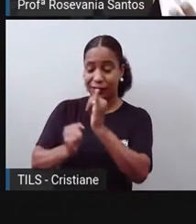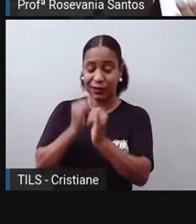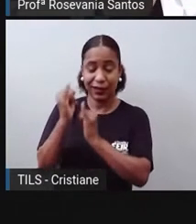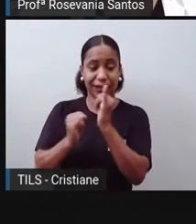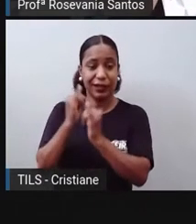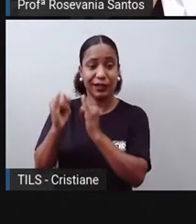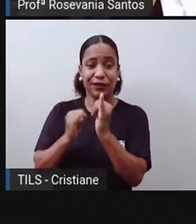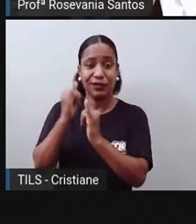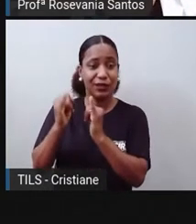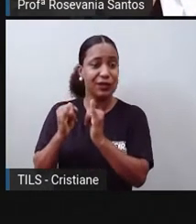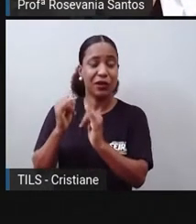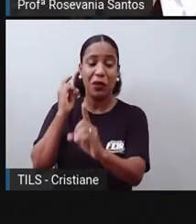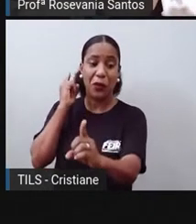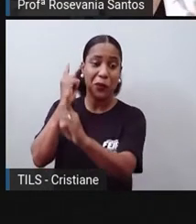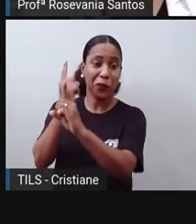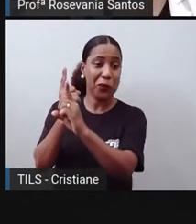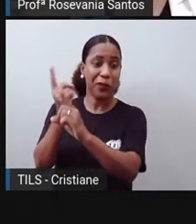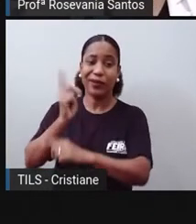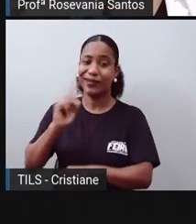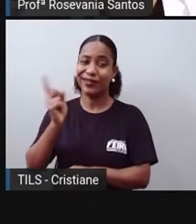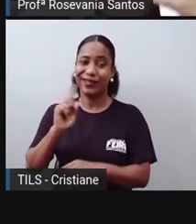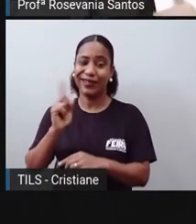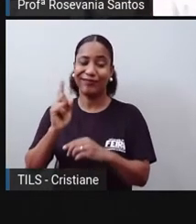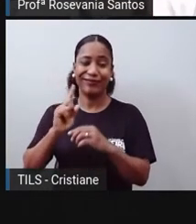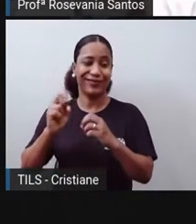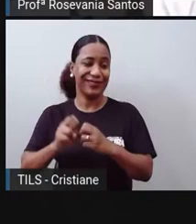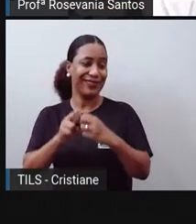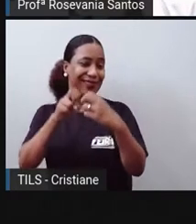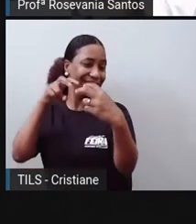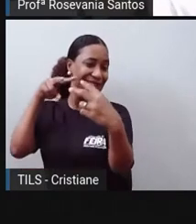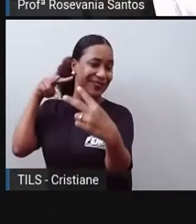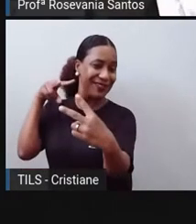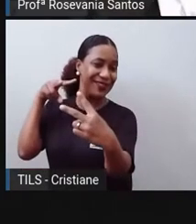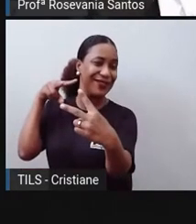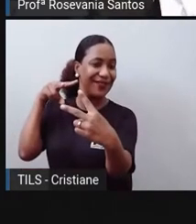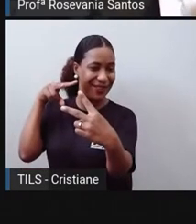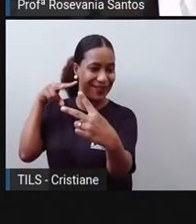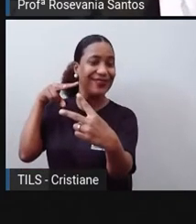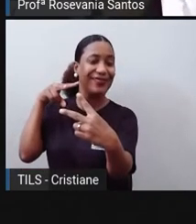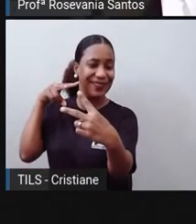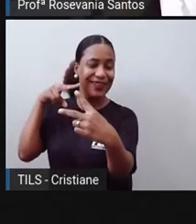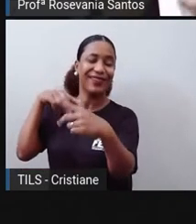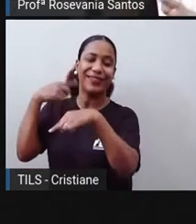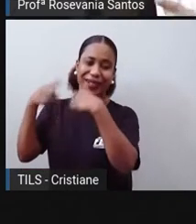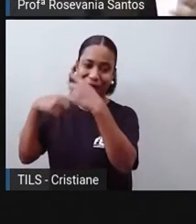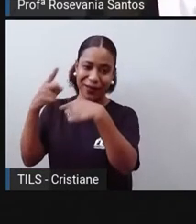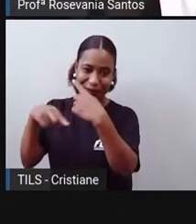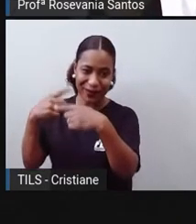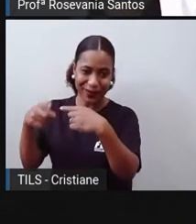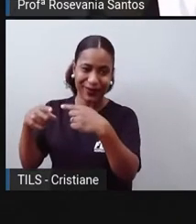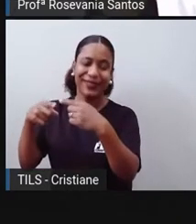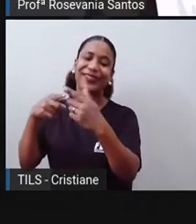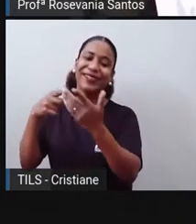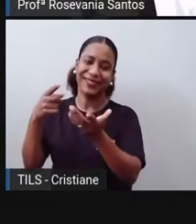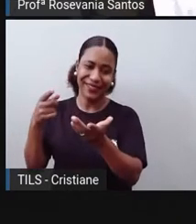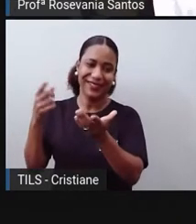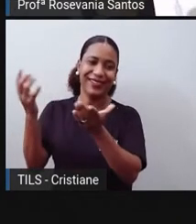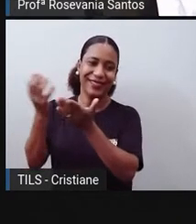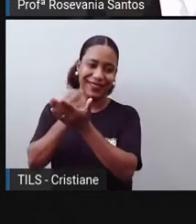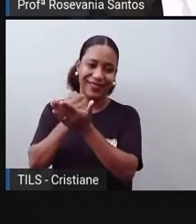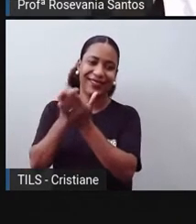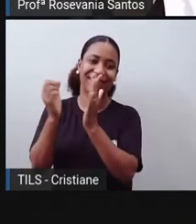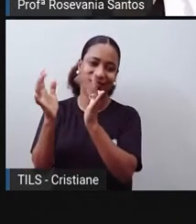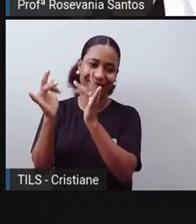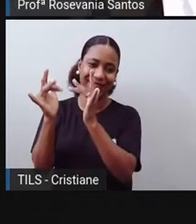físico. Primeiro conhece virtualmente, para depois ter esse contato físico, que é, em alguma forma, prático,